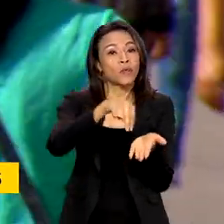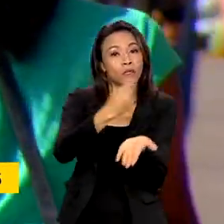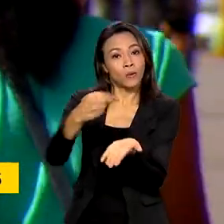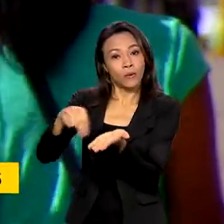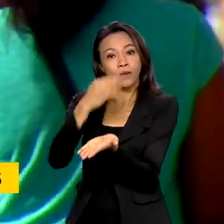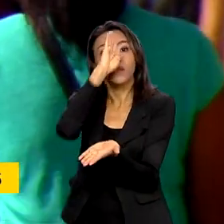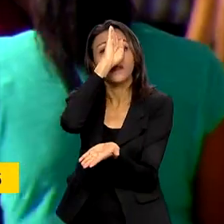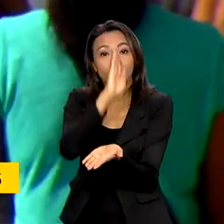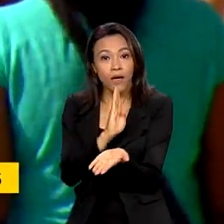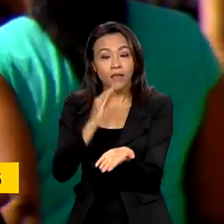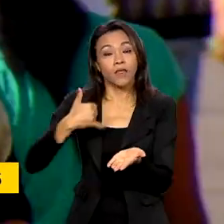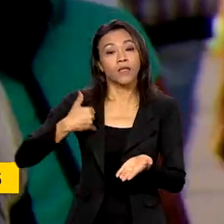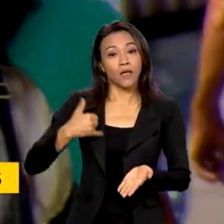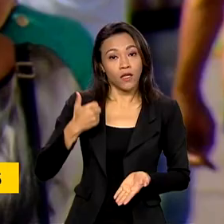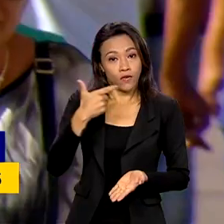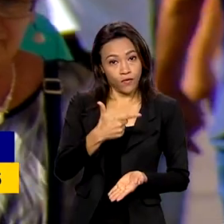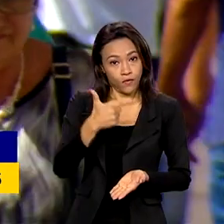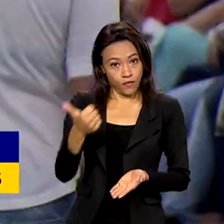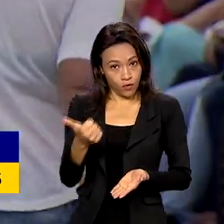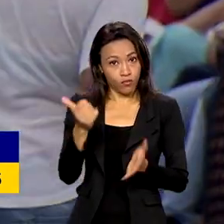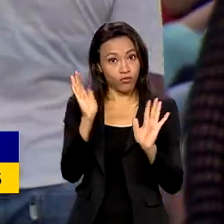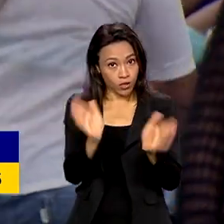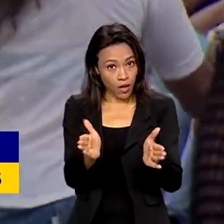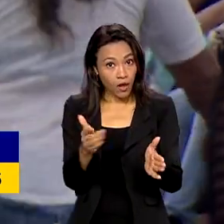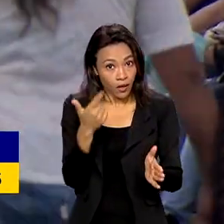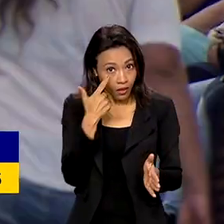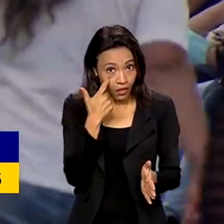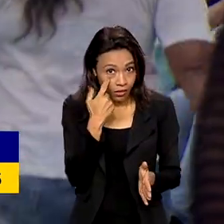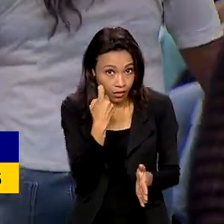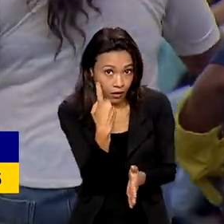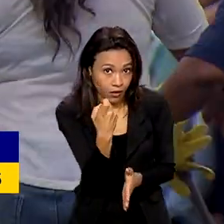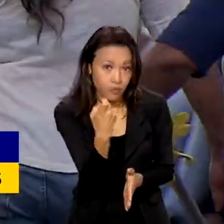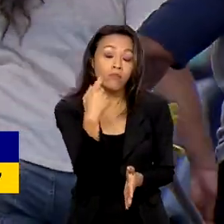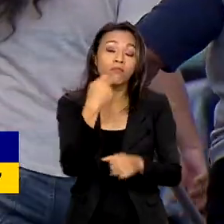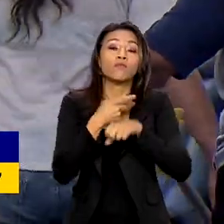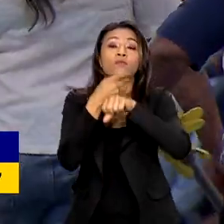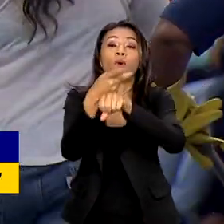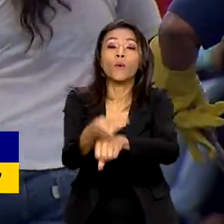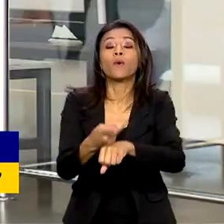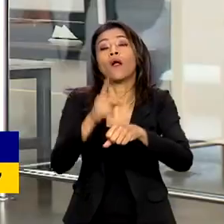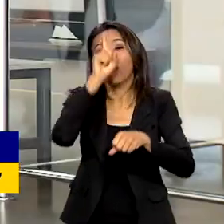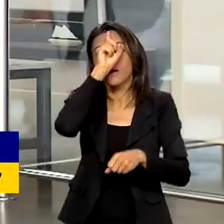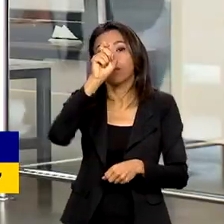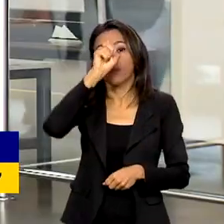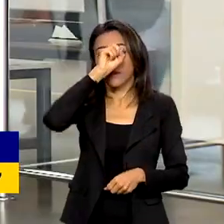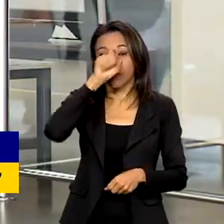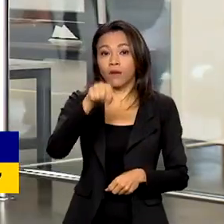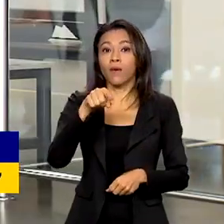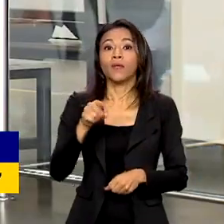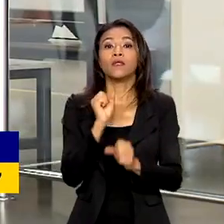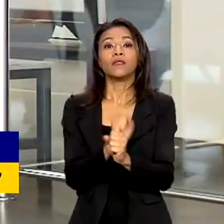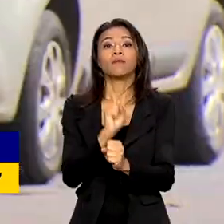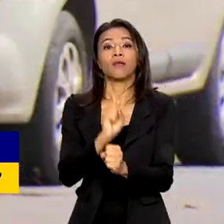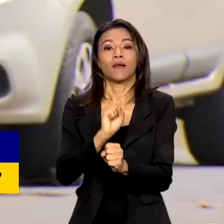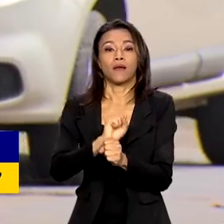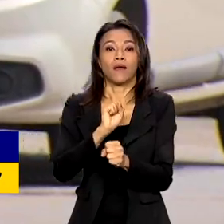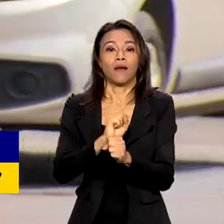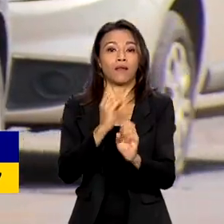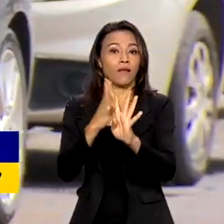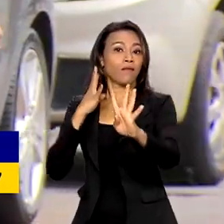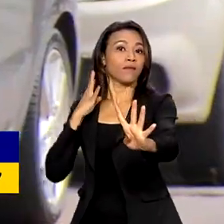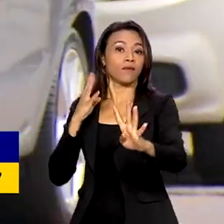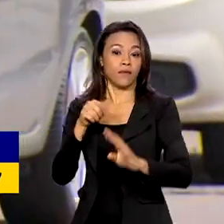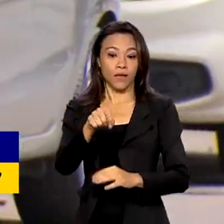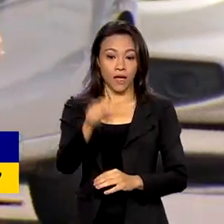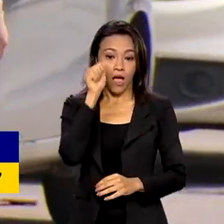Quem já fez 21 anos e tiver interesse deve procurar uma unidade básica de saúde e entrar na lista de espera. A mulher